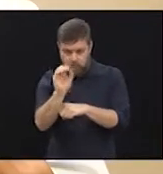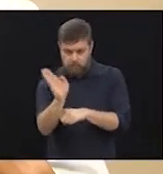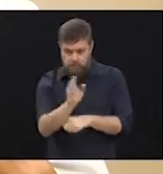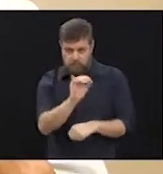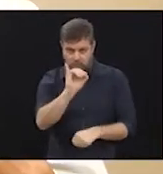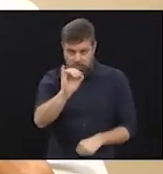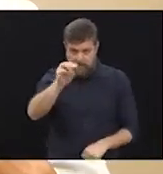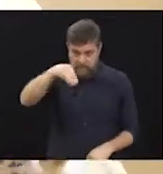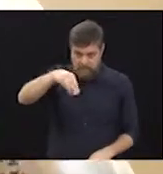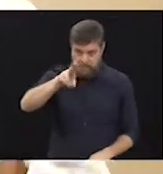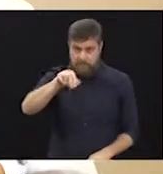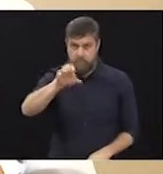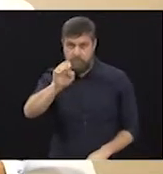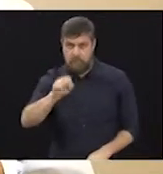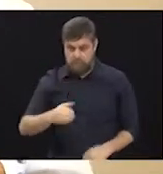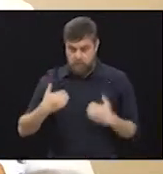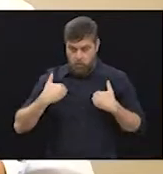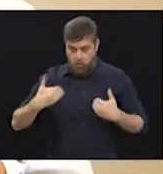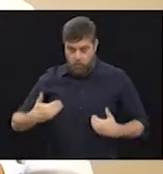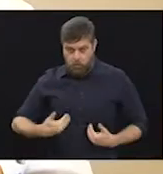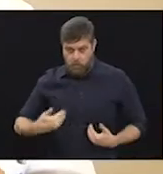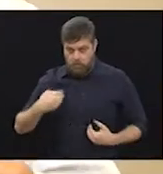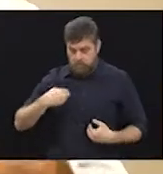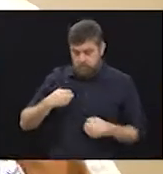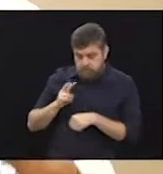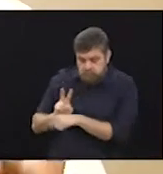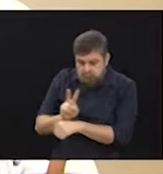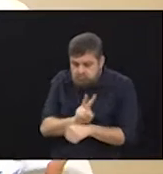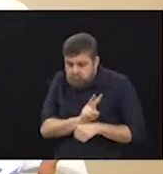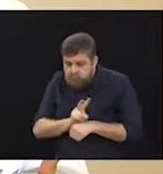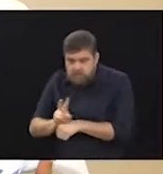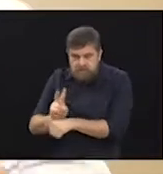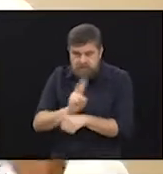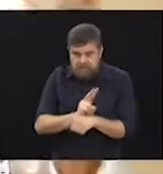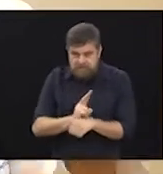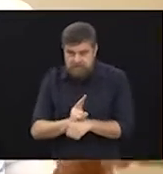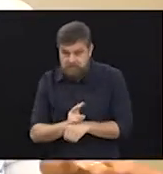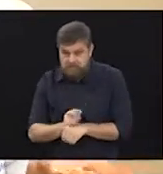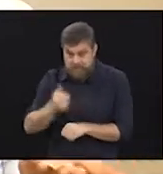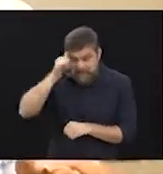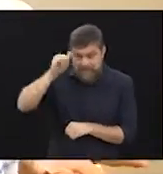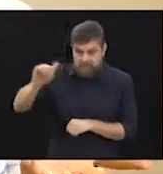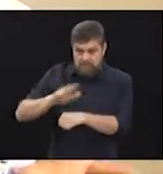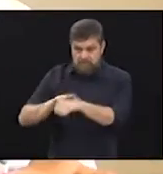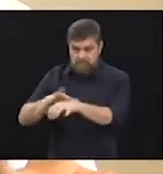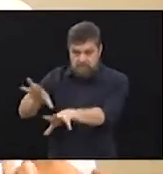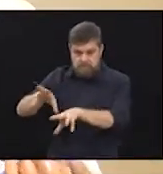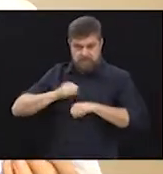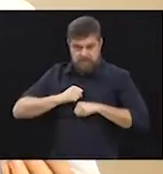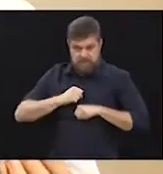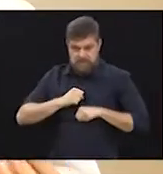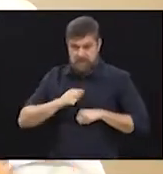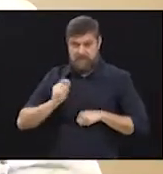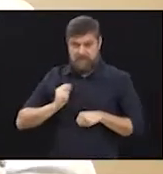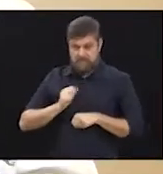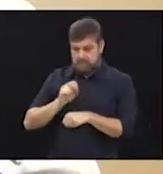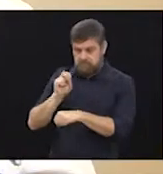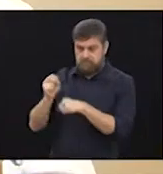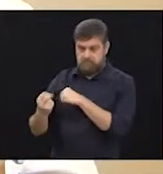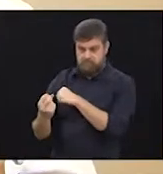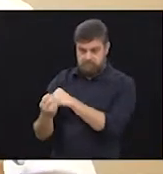temos um sistema imunológico. A função do sistema imunológico é defender a gente, as pessoas de